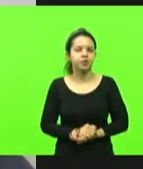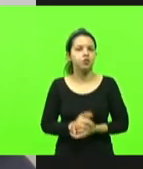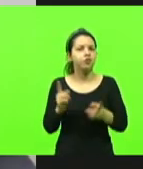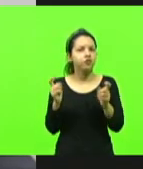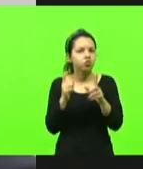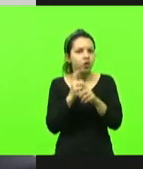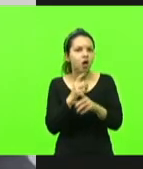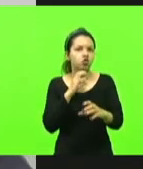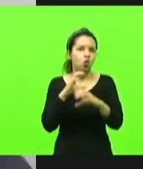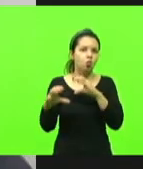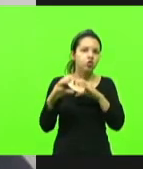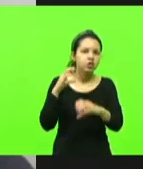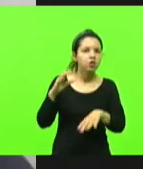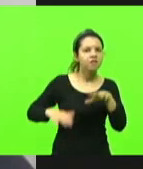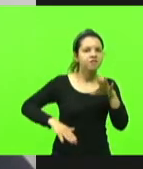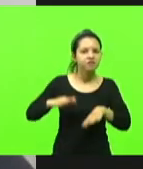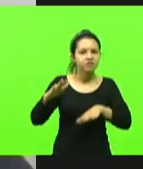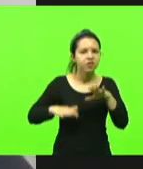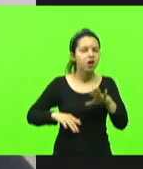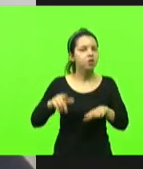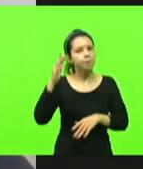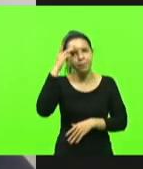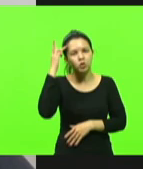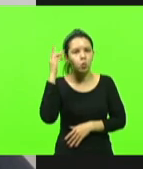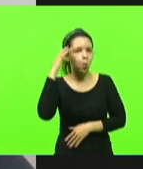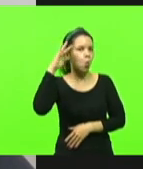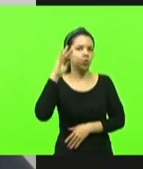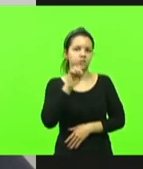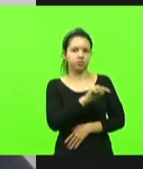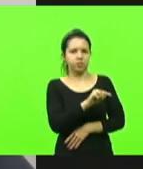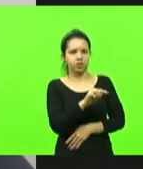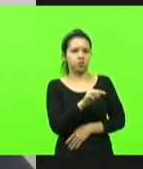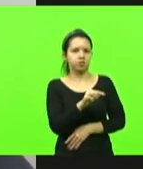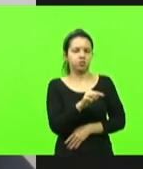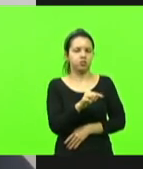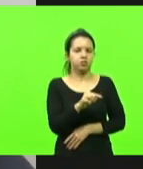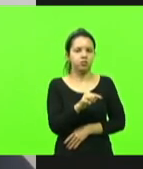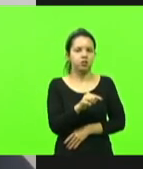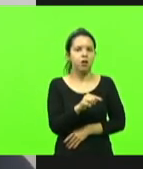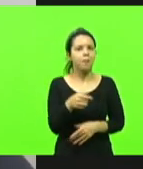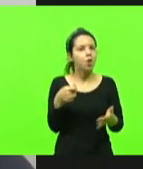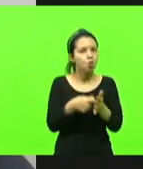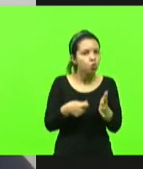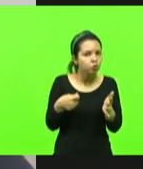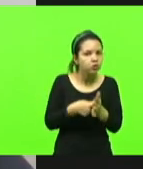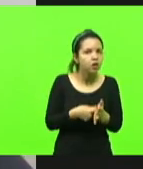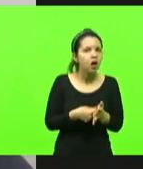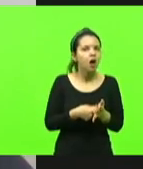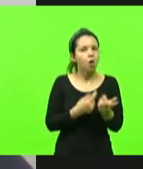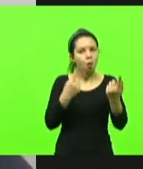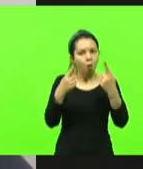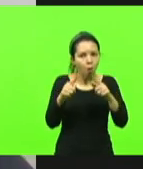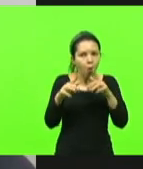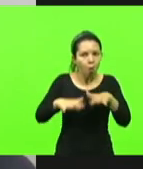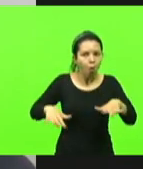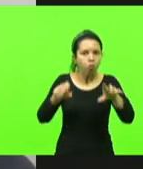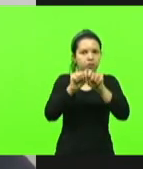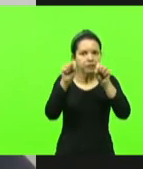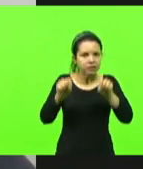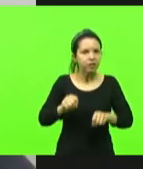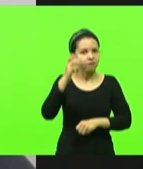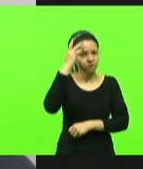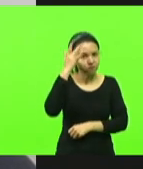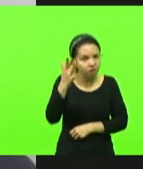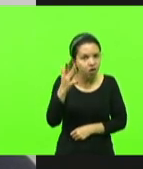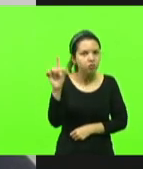comunicação, às vezes sendo mal interpretado, mas lutar contra todo um sistema não é uma tarefa fácil, então, como